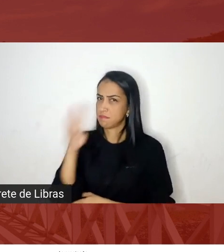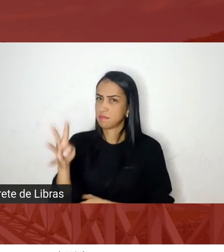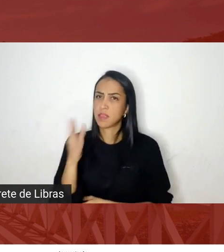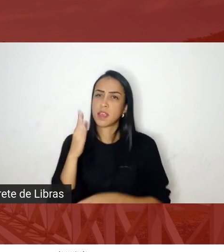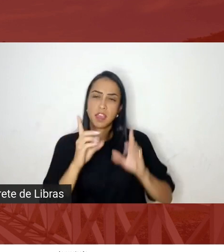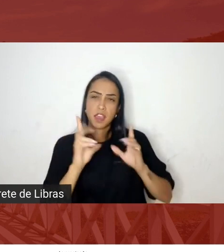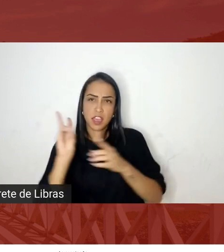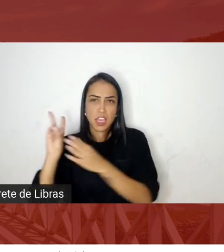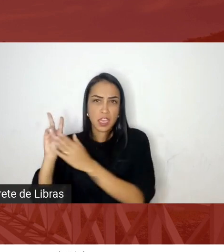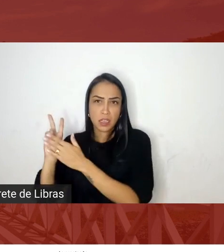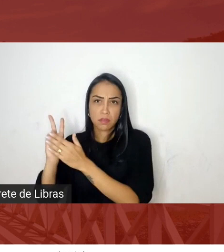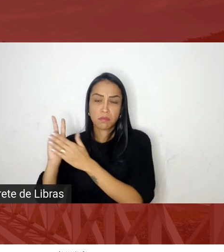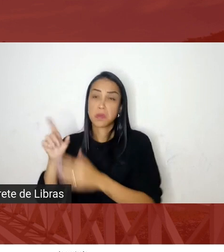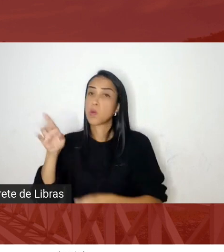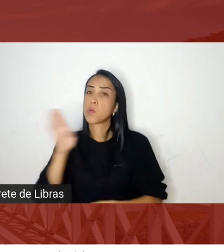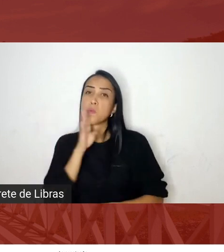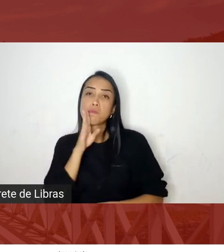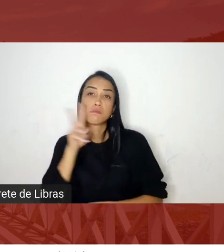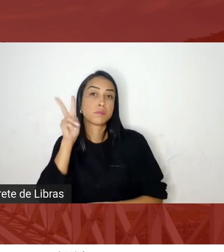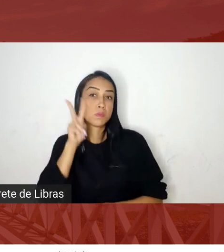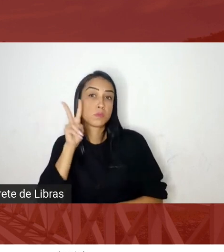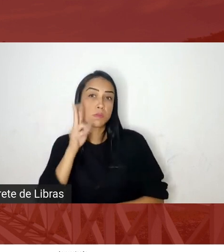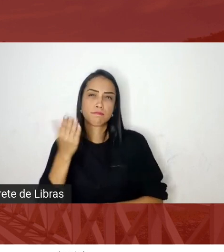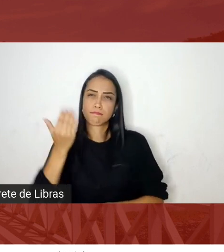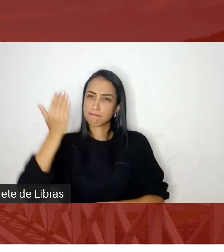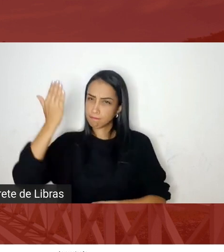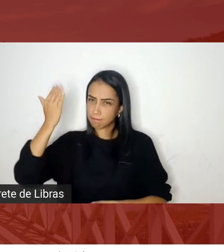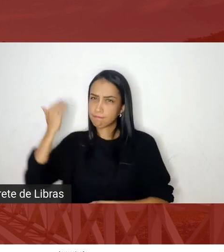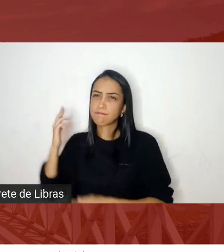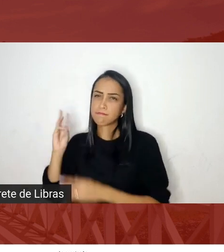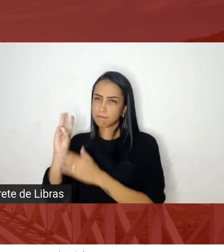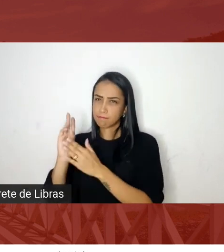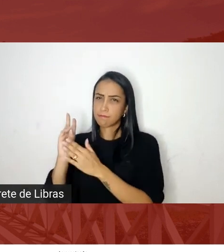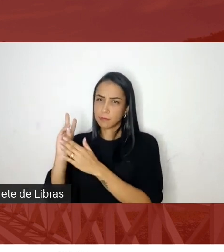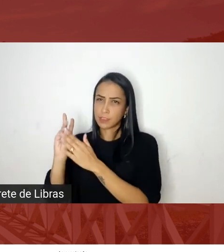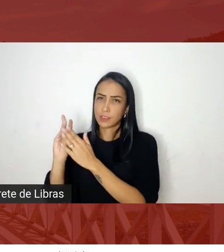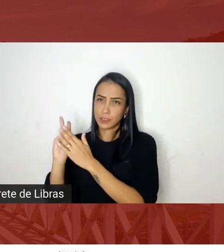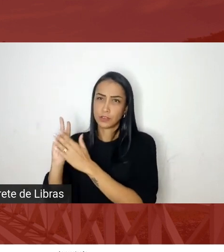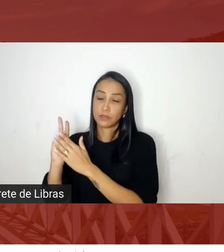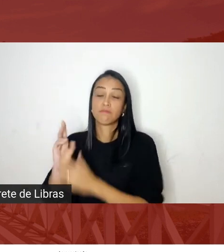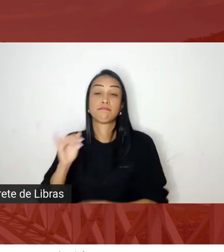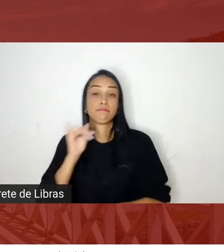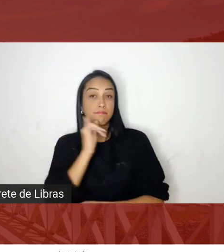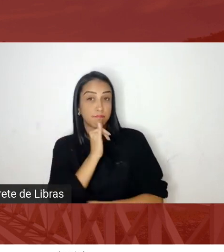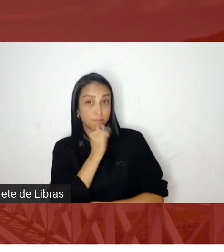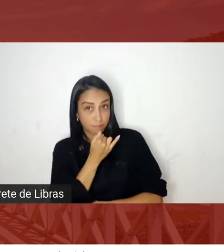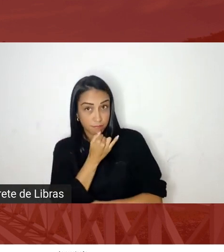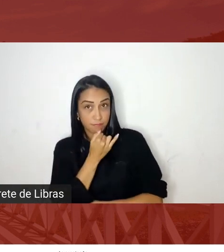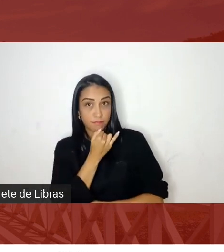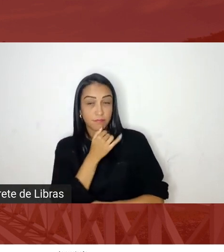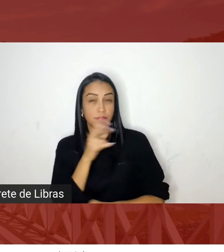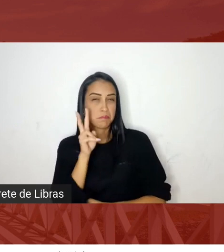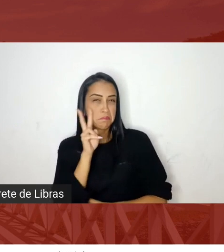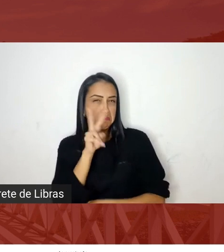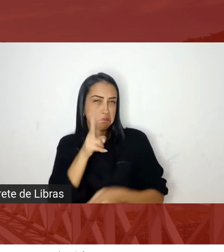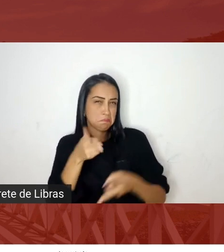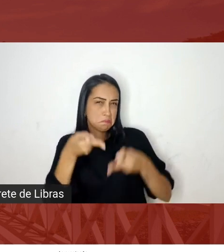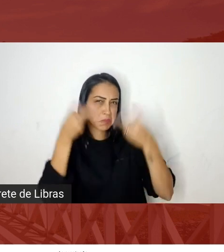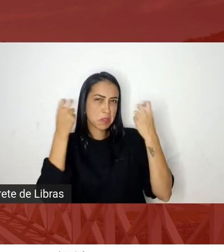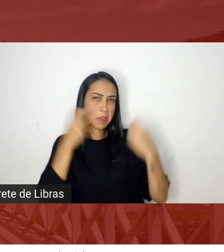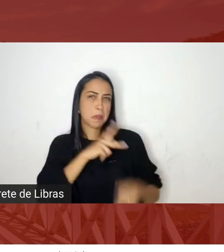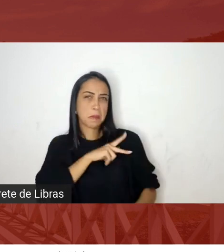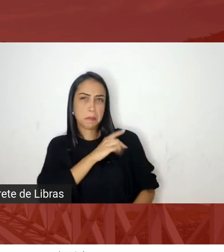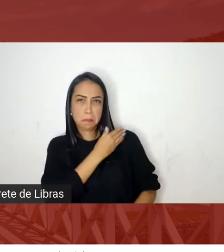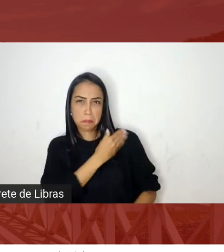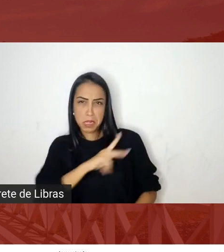com as populações indígenas é triste ver o presidente da nação proferir ameaças